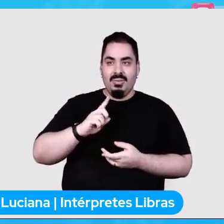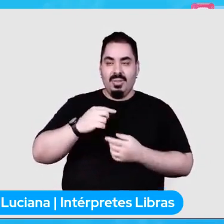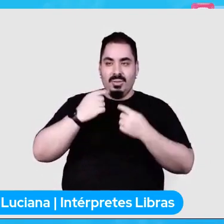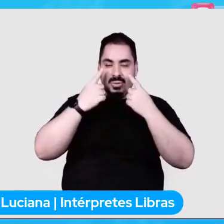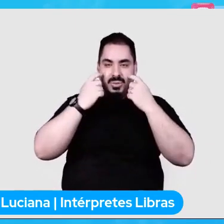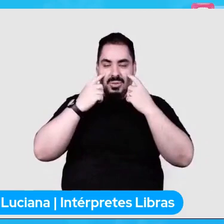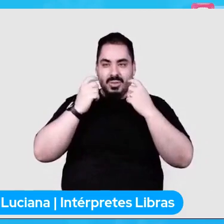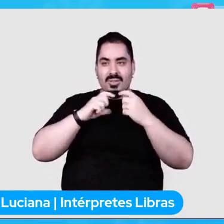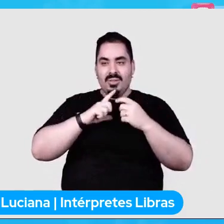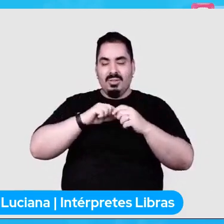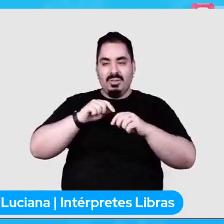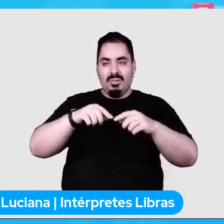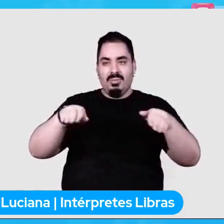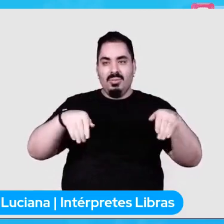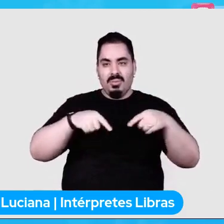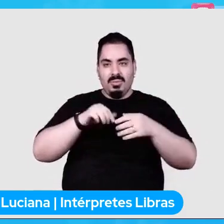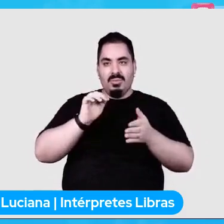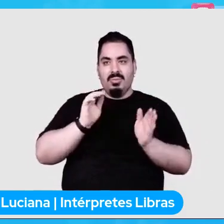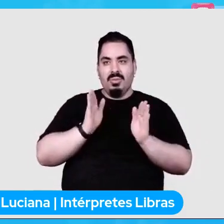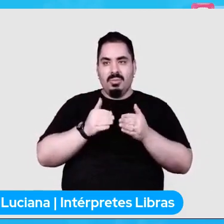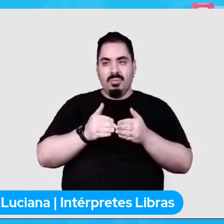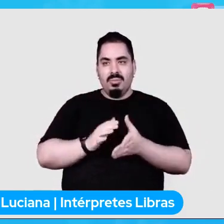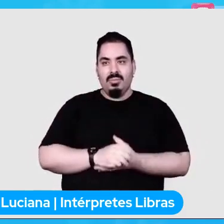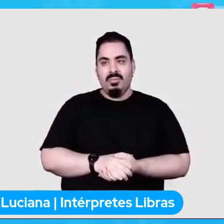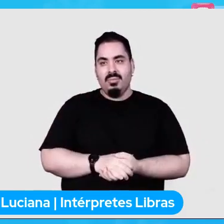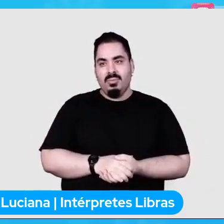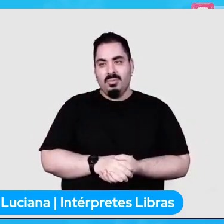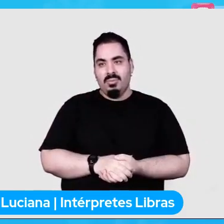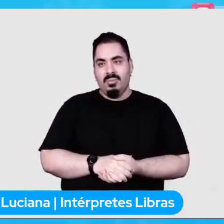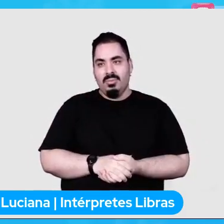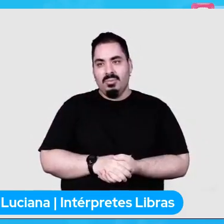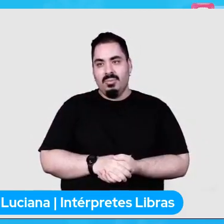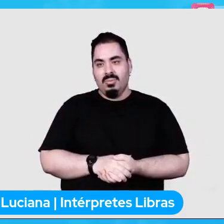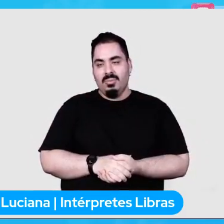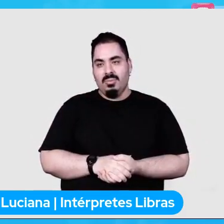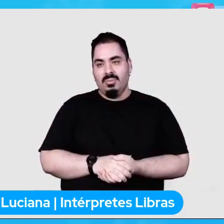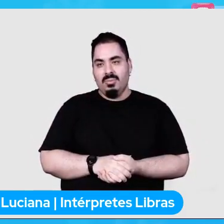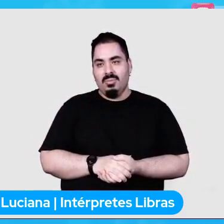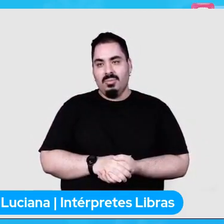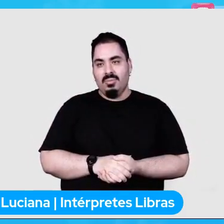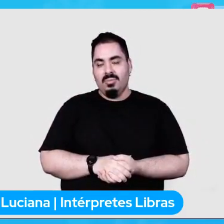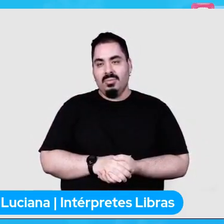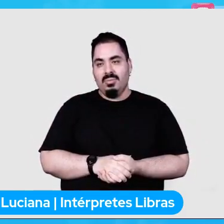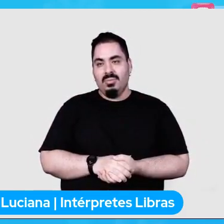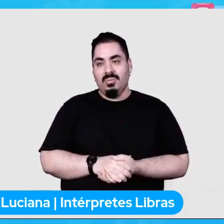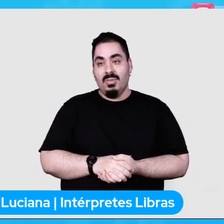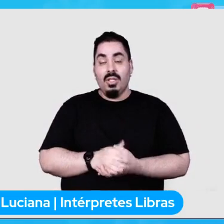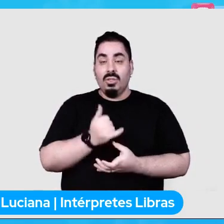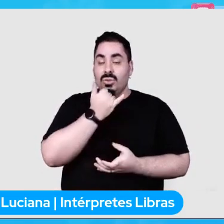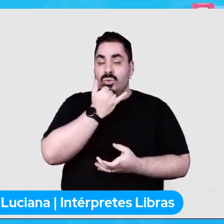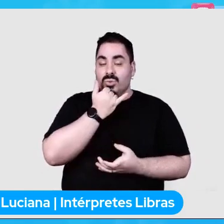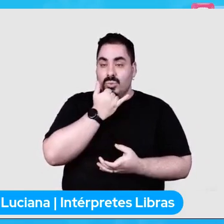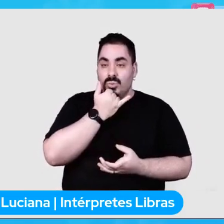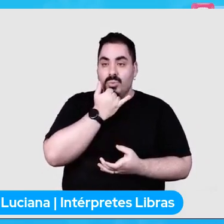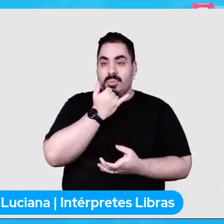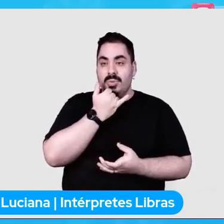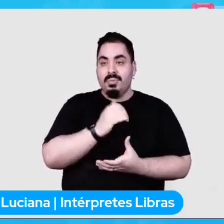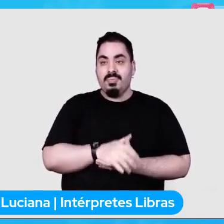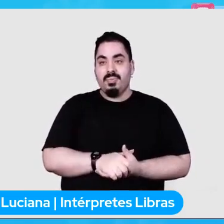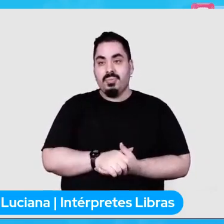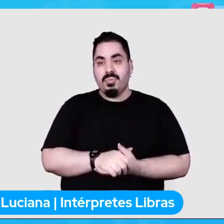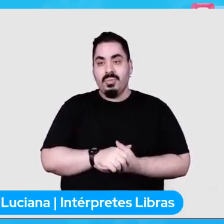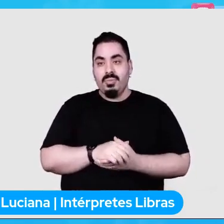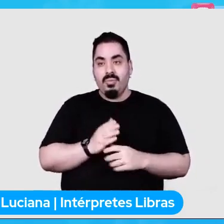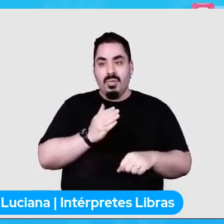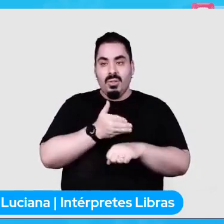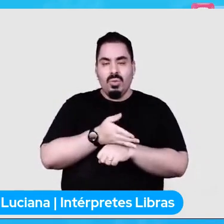é a motivação para estudar desculpa desculpa para um momentinho que deu uma entrada aqui de